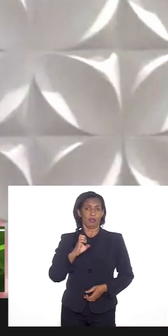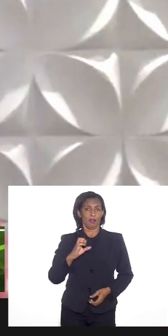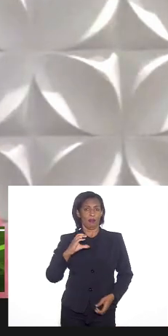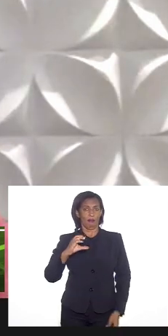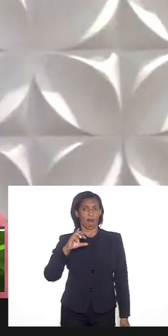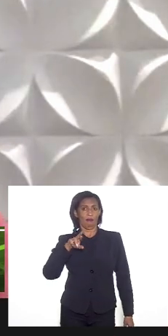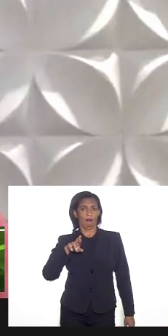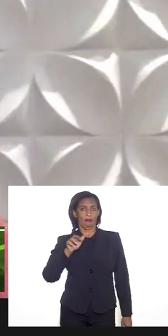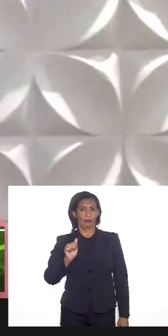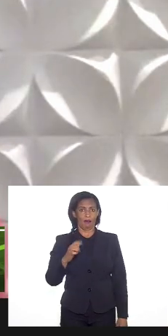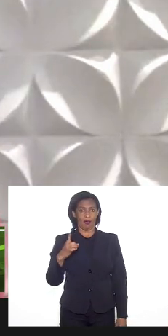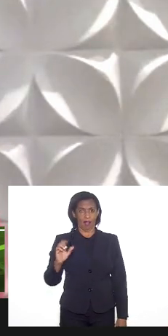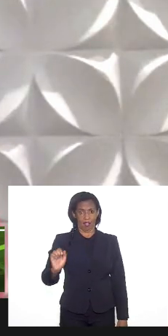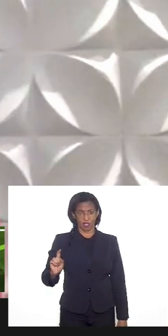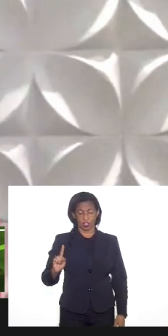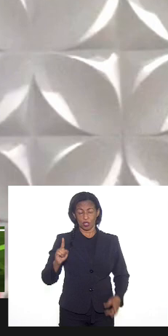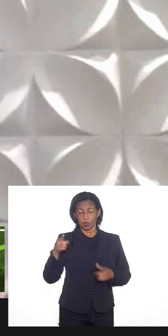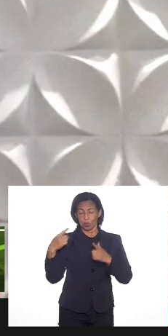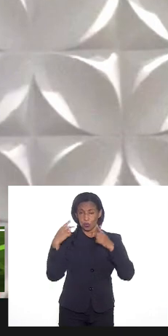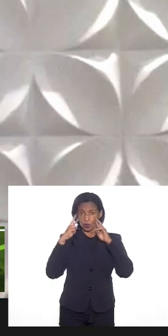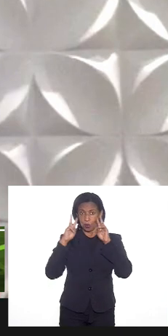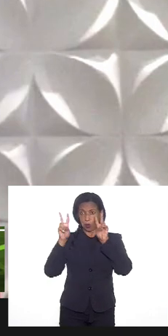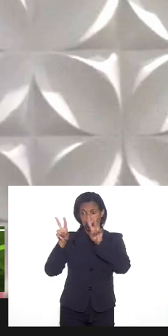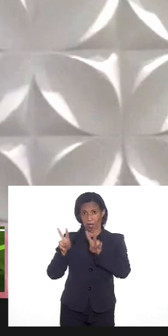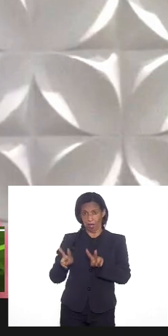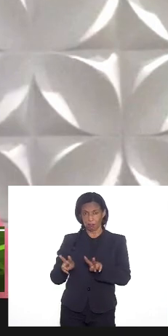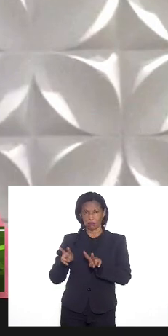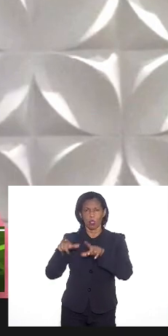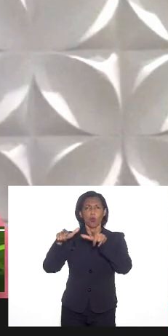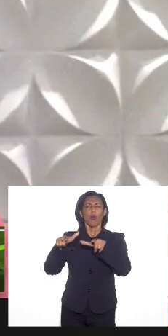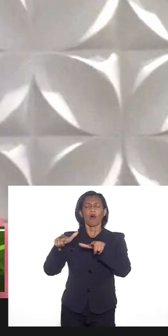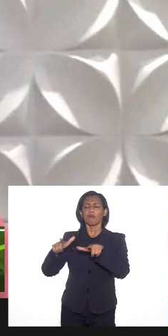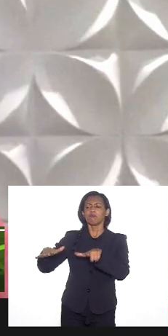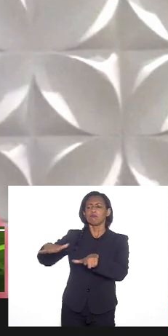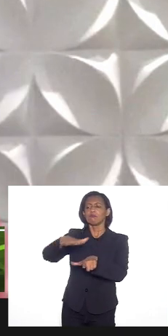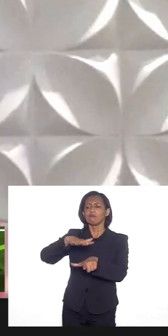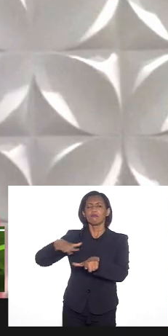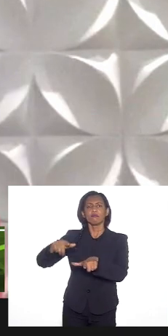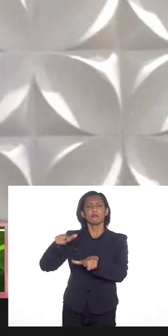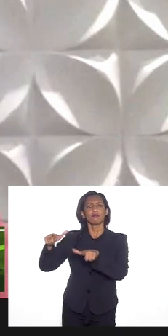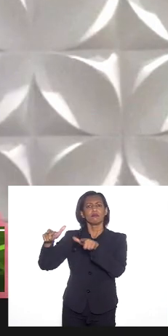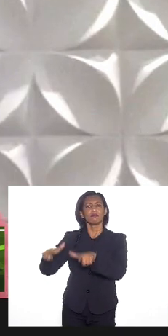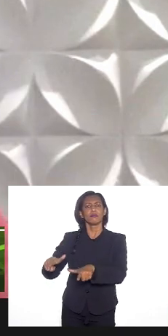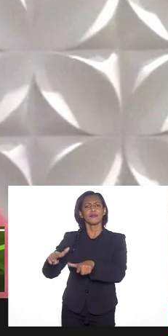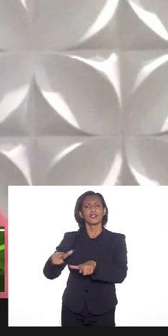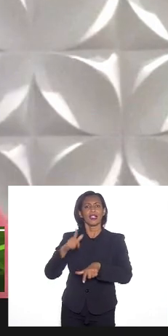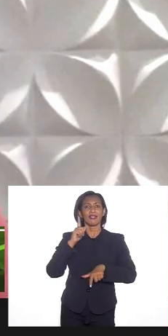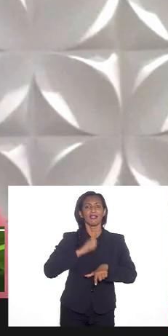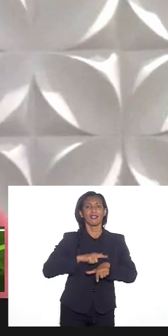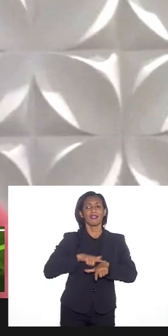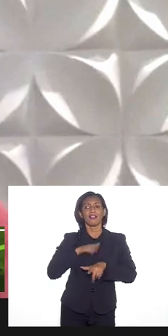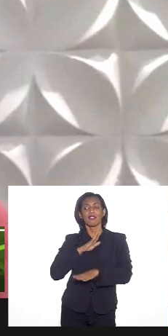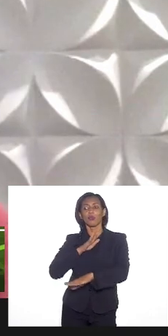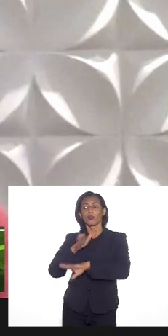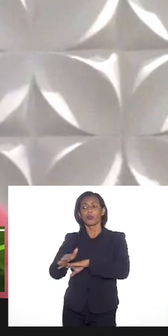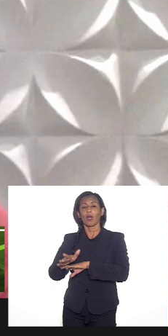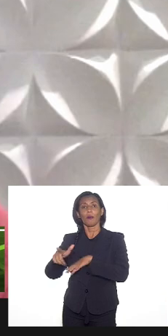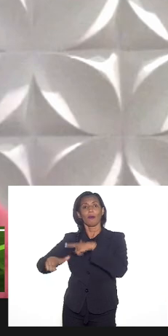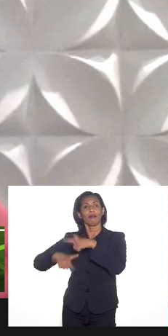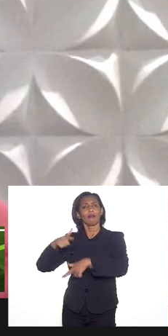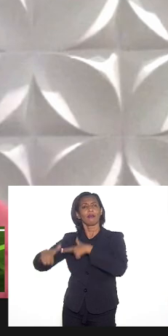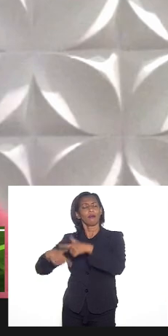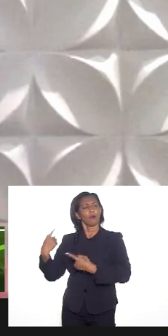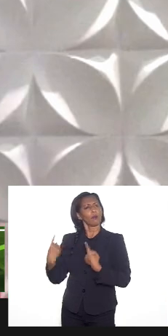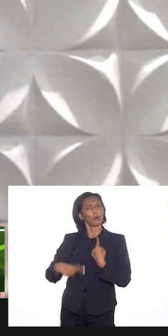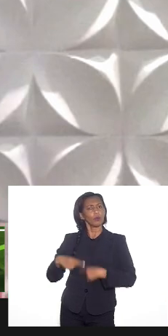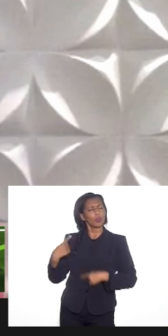no seu olhar qual seria a área que nós deveríamos imediatamente trabalhar politicamente